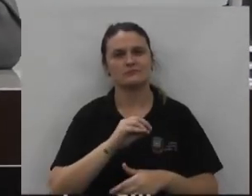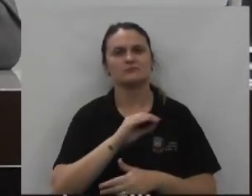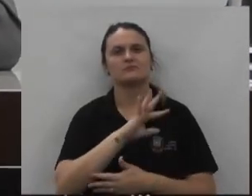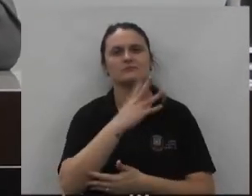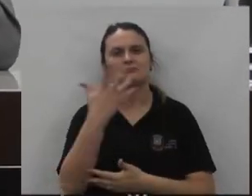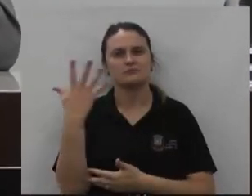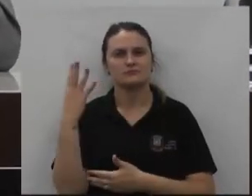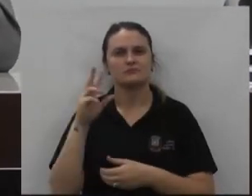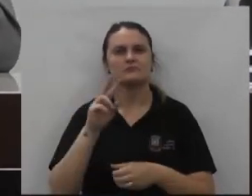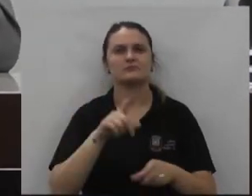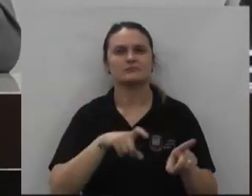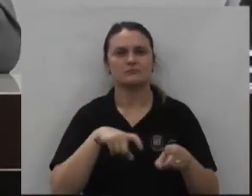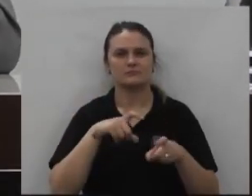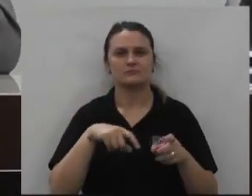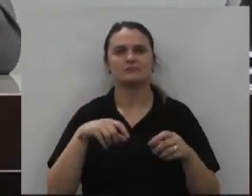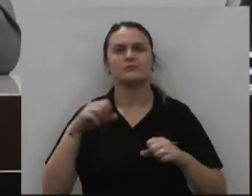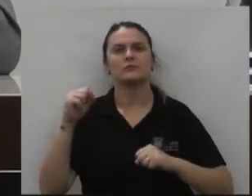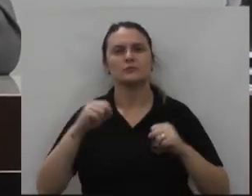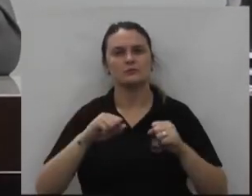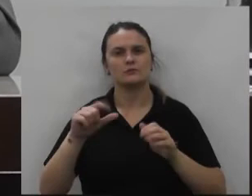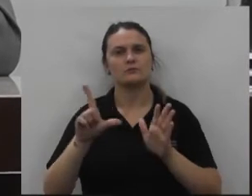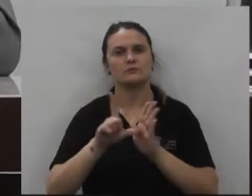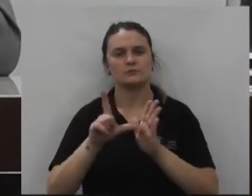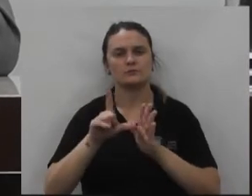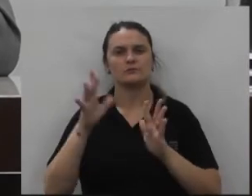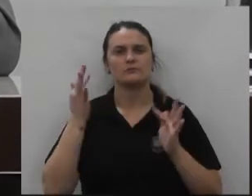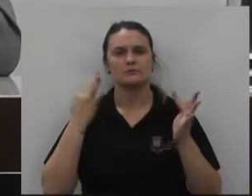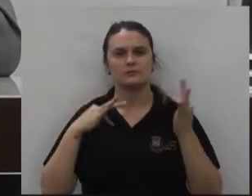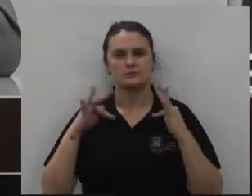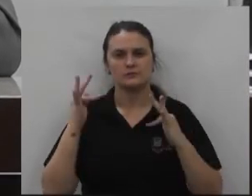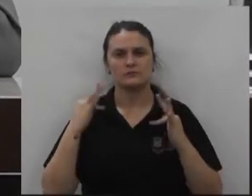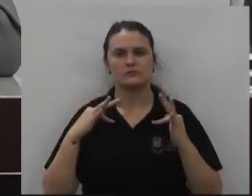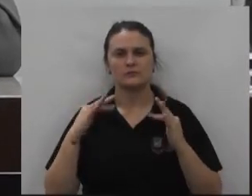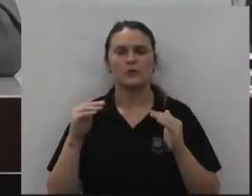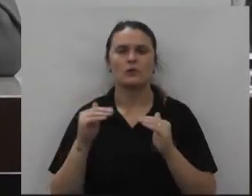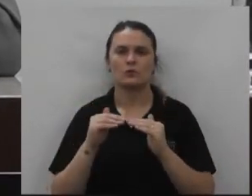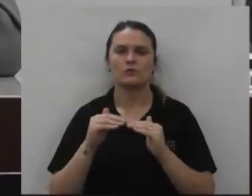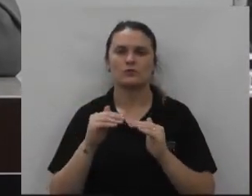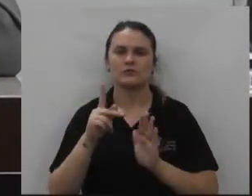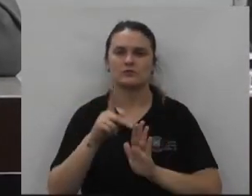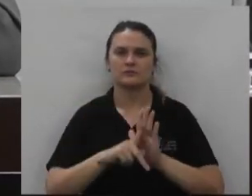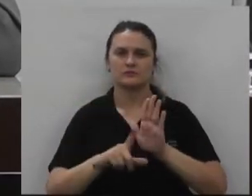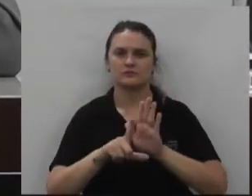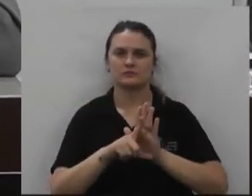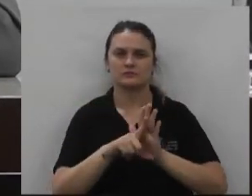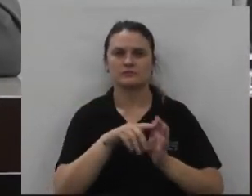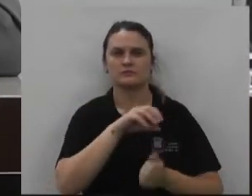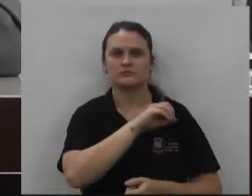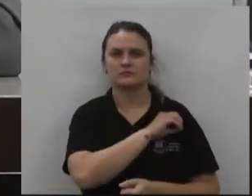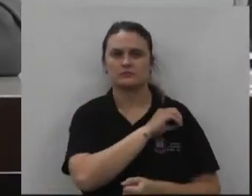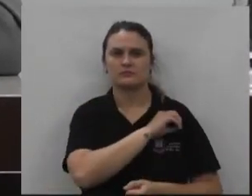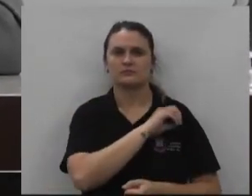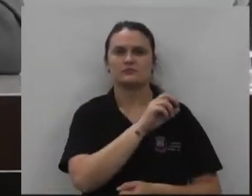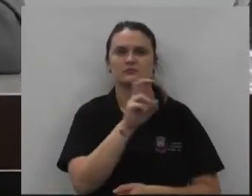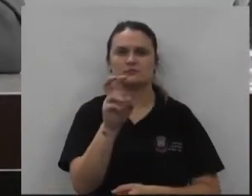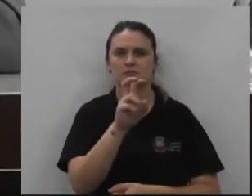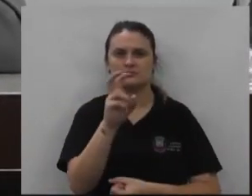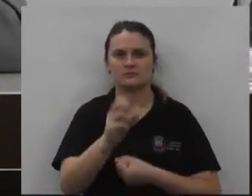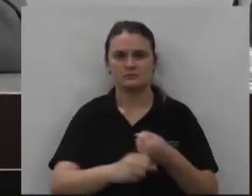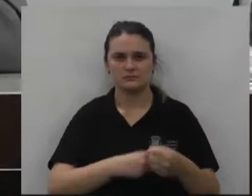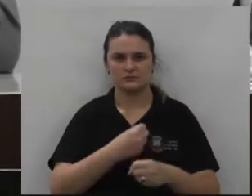meio ambiente agricultura pecuária indústria comércio e turismo que é favorável ao projeto de lei ordinária número